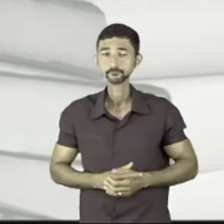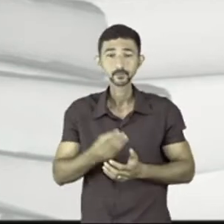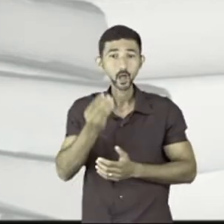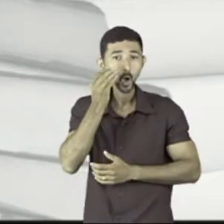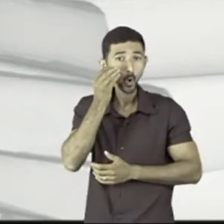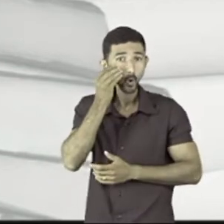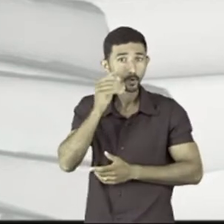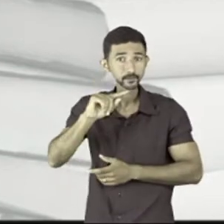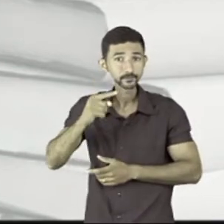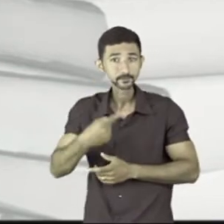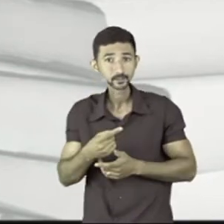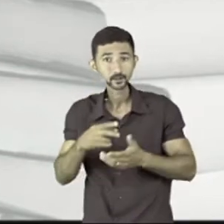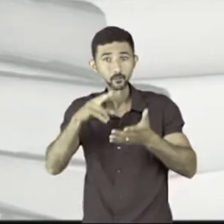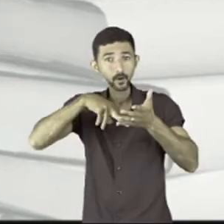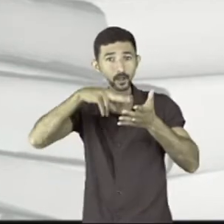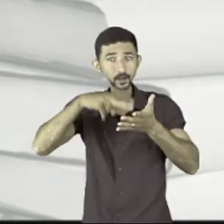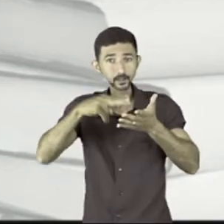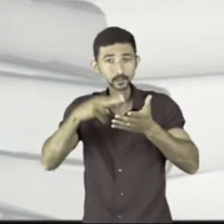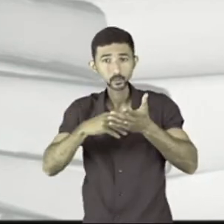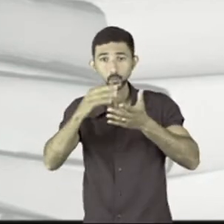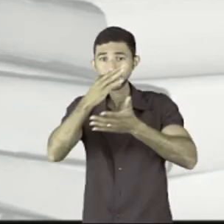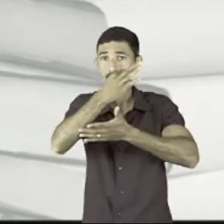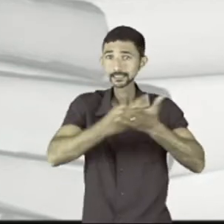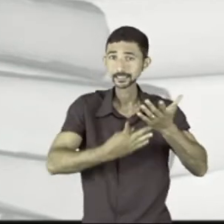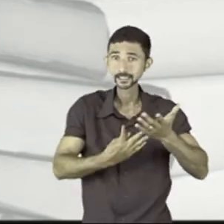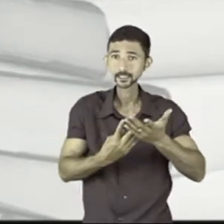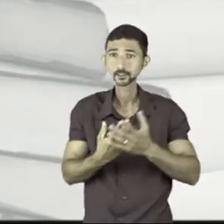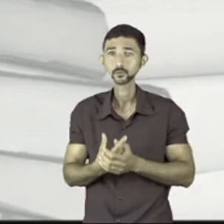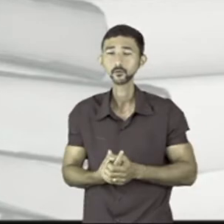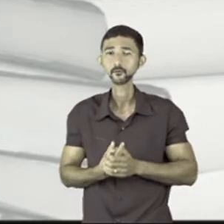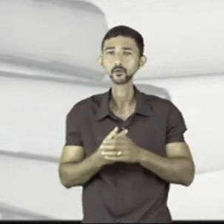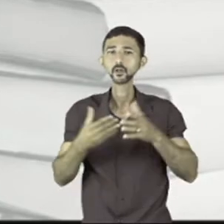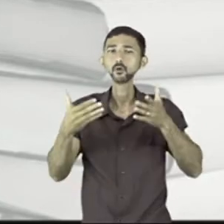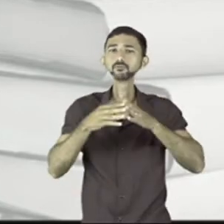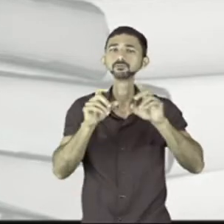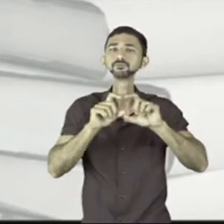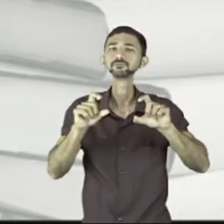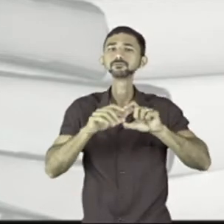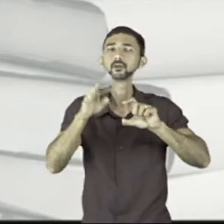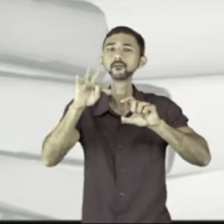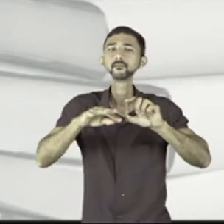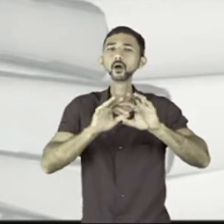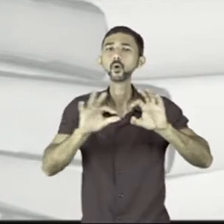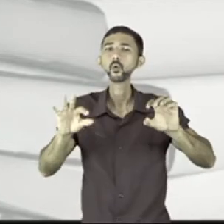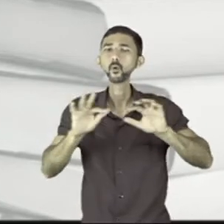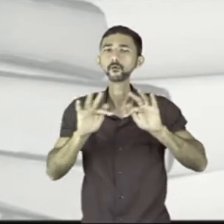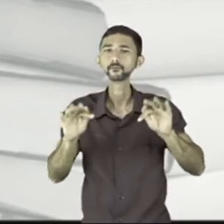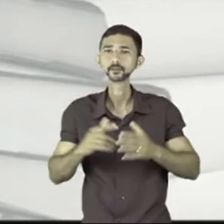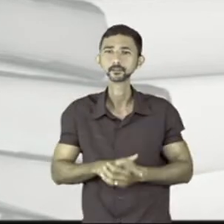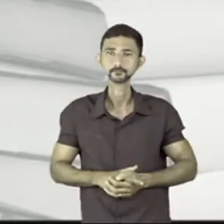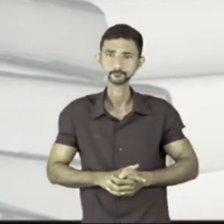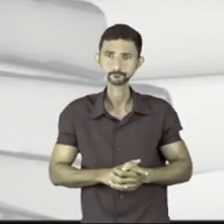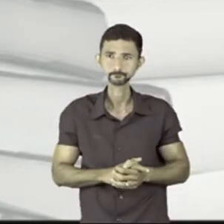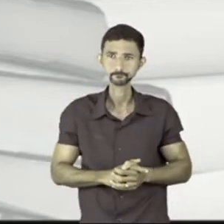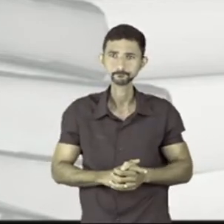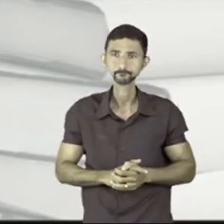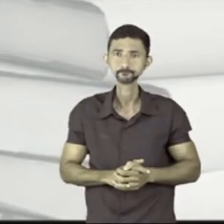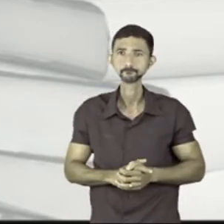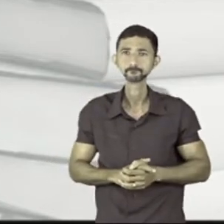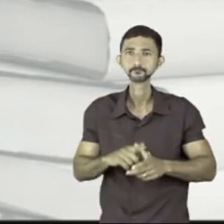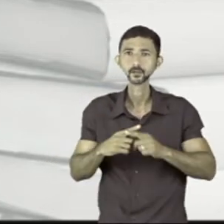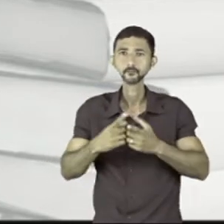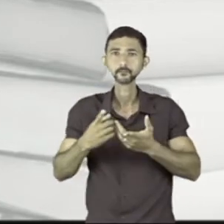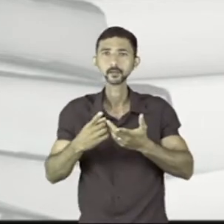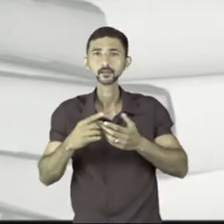Presta atenção que na leitura do texto, eu vou ler só o último período aqui para você acompanhar, eu também tenho